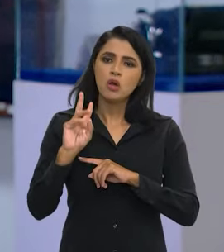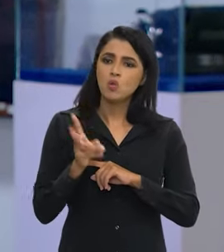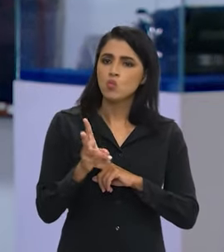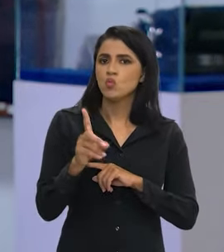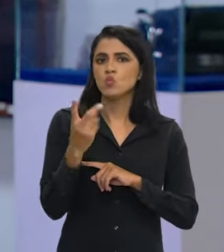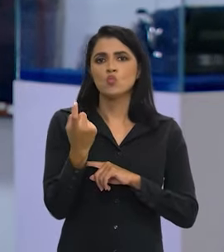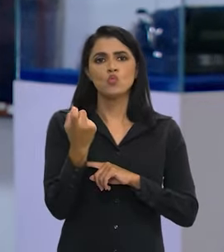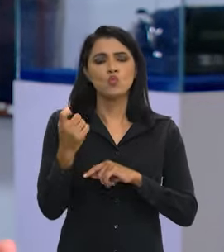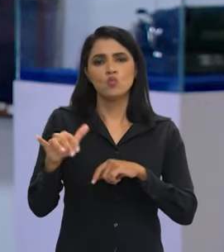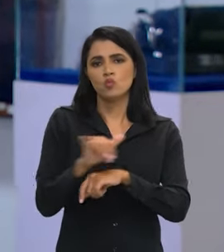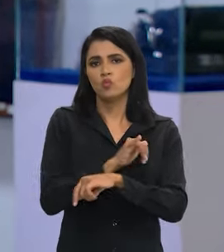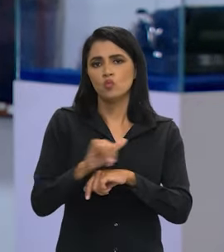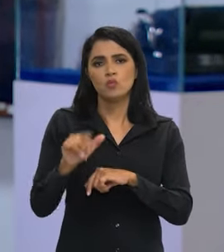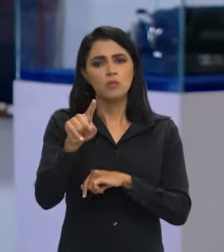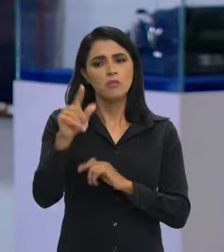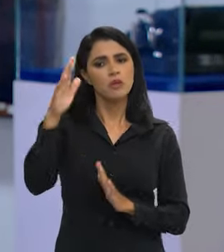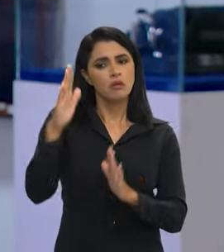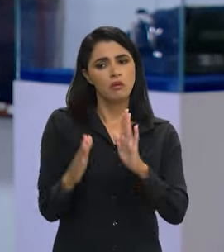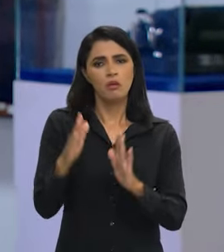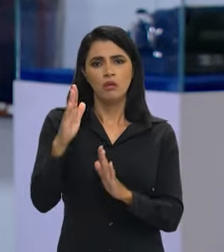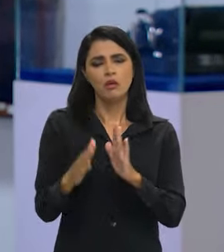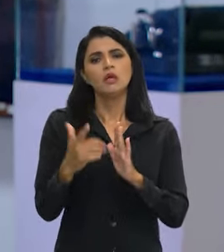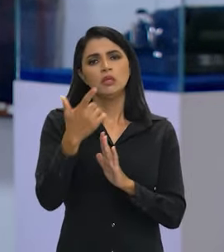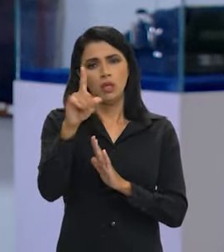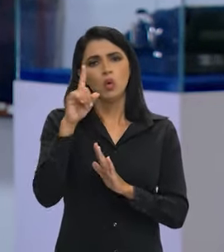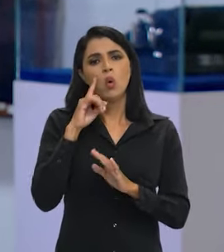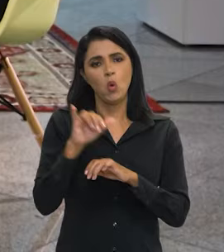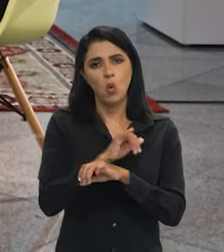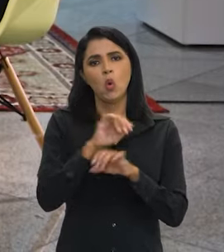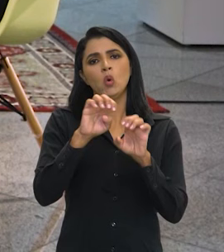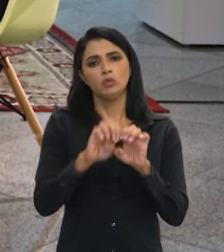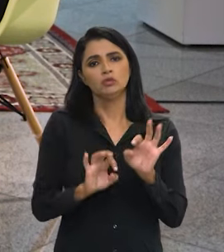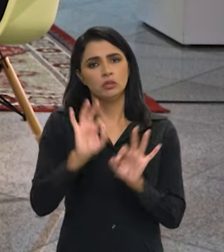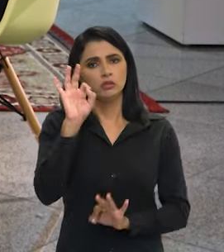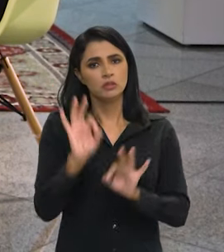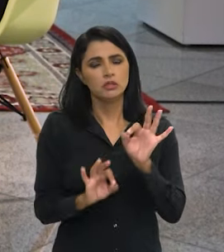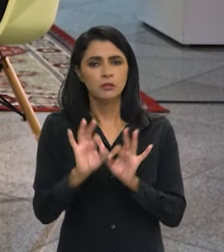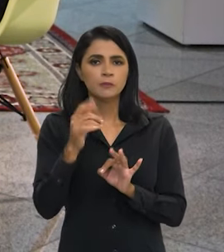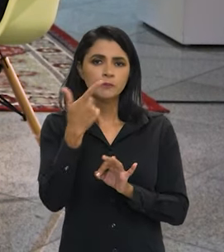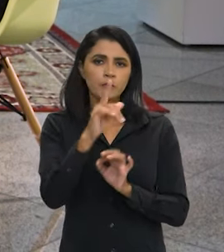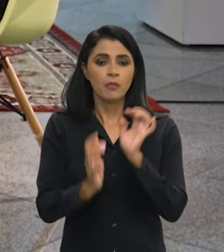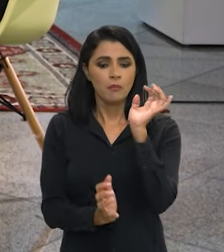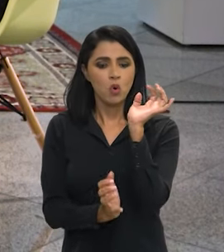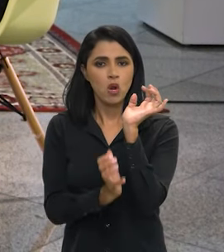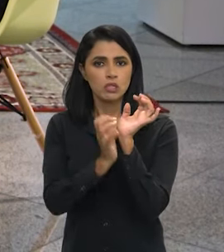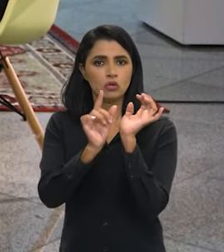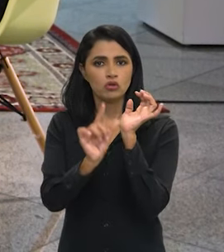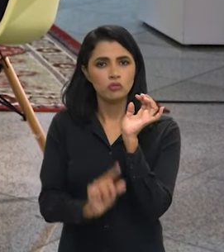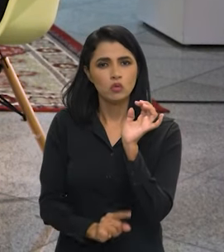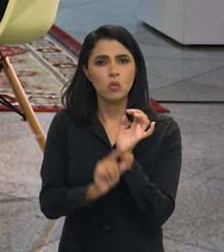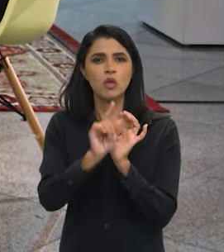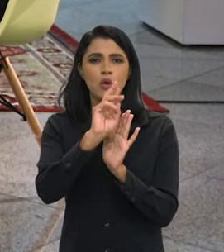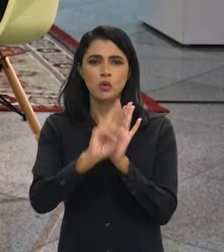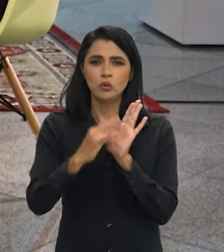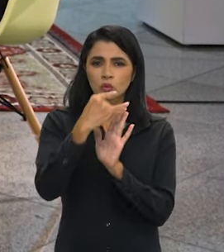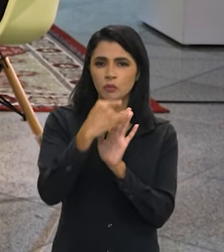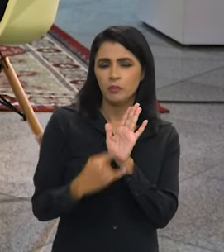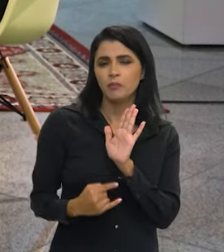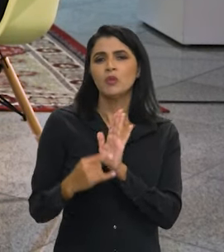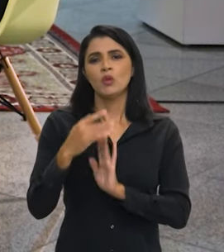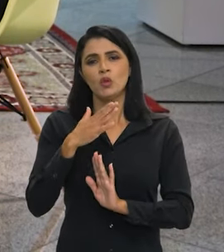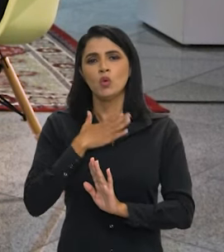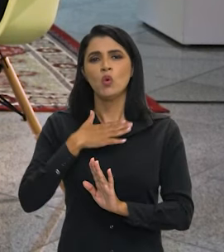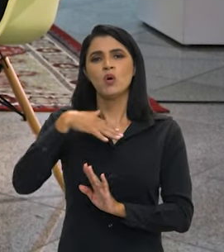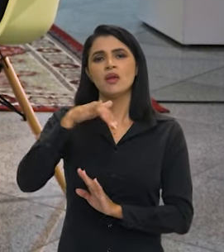mas não é a única medida, porque é uma medida provisória, precária. Tem medidas estruturantes sendo tomadas. Tivemos redução de burocracia no requerimento, no